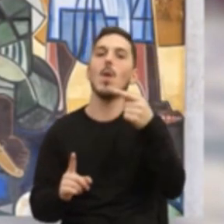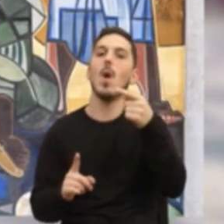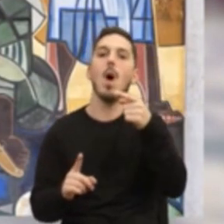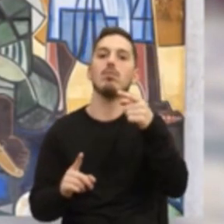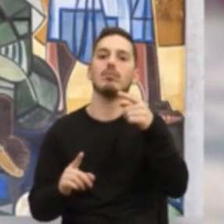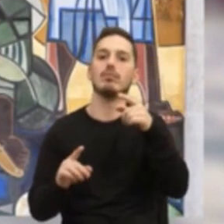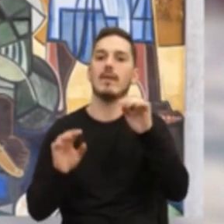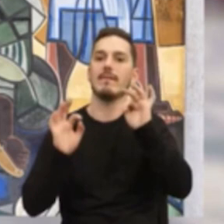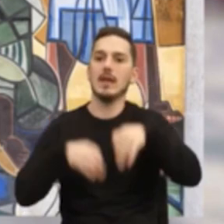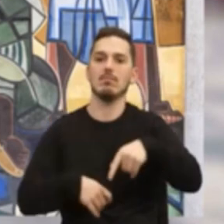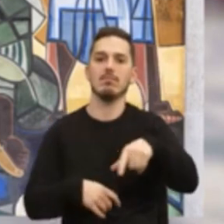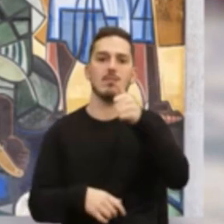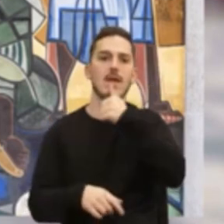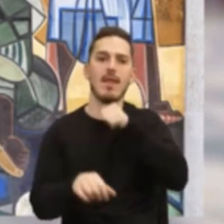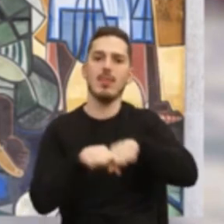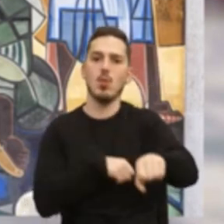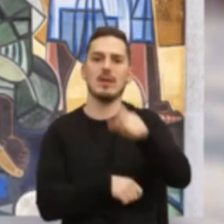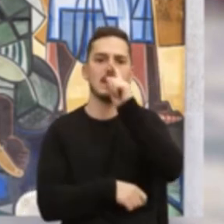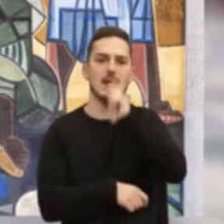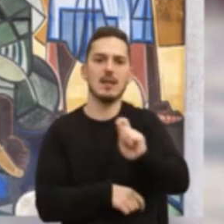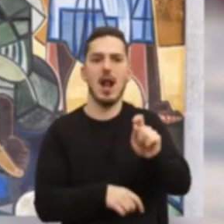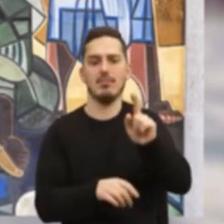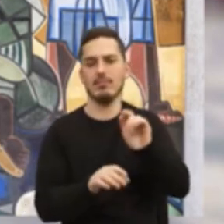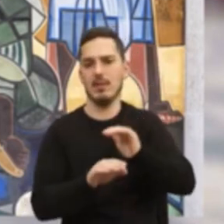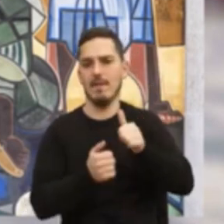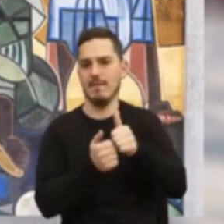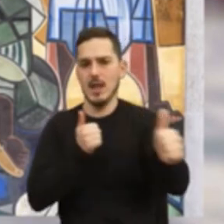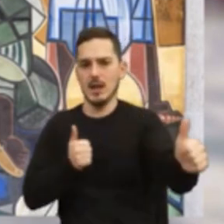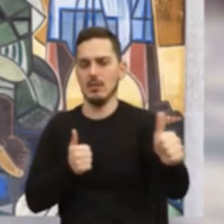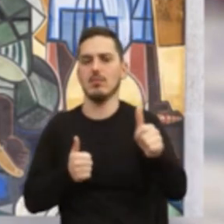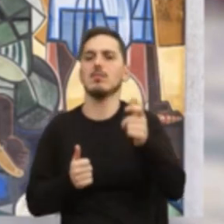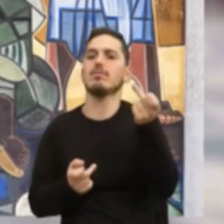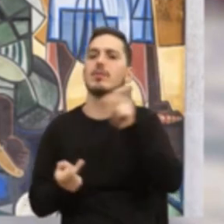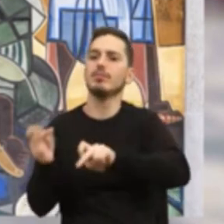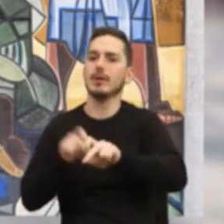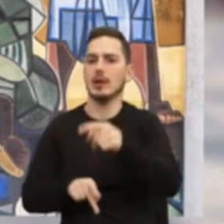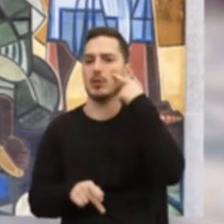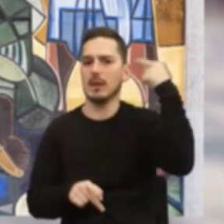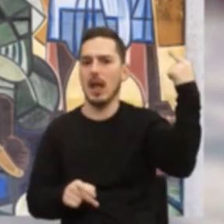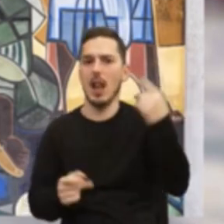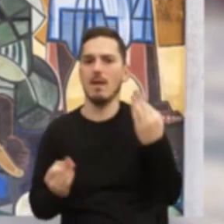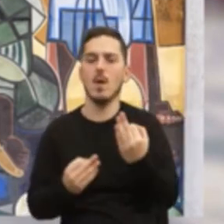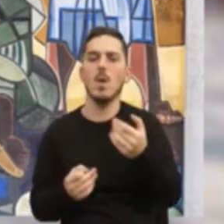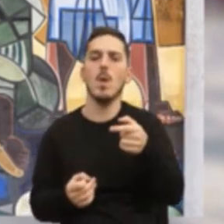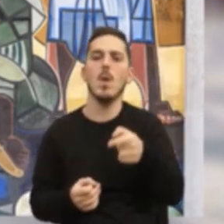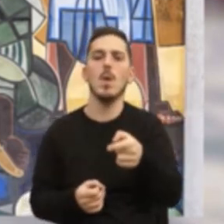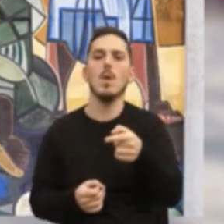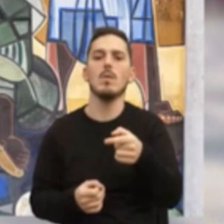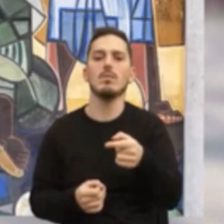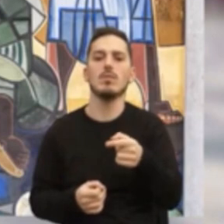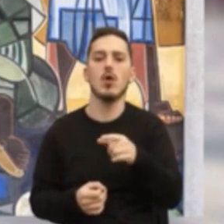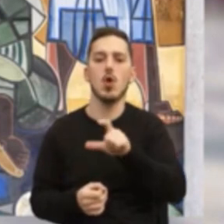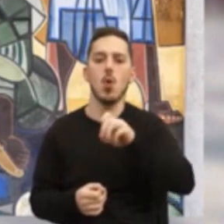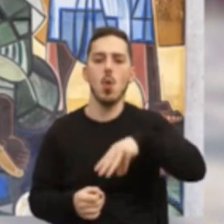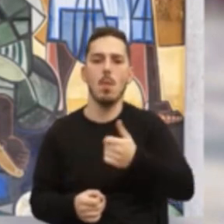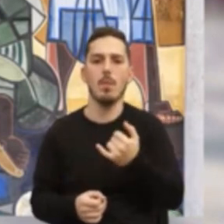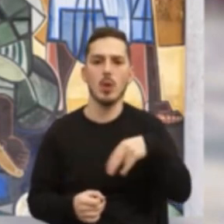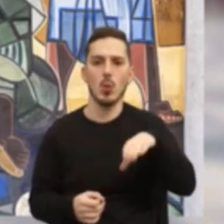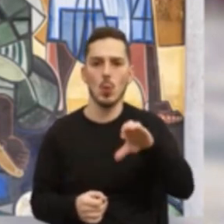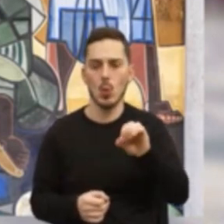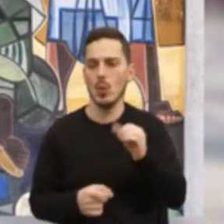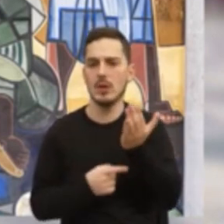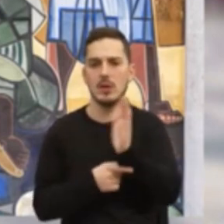as diretivas do Estado Novo e retrata episódios mitológicos. A lenda da Nau Catrineta, o Dom Fouas Roupinho, por exemplo,